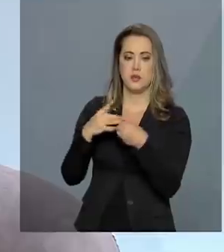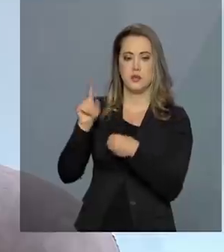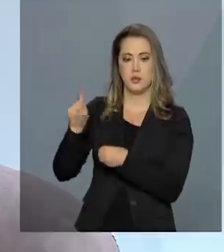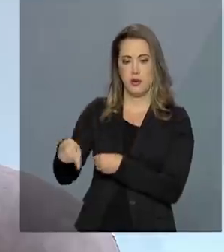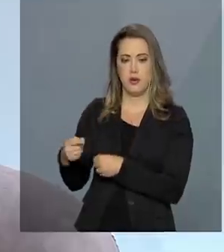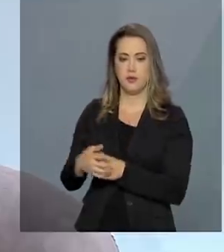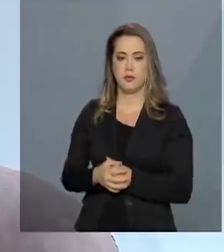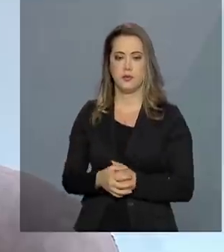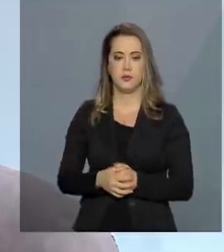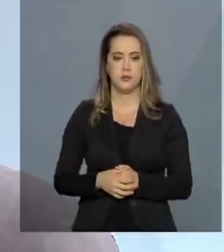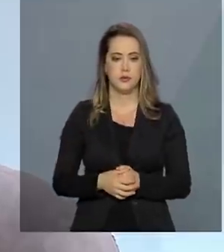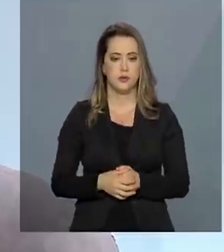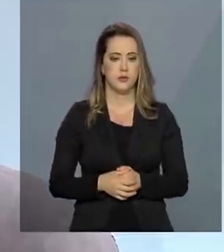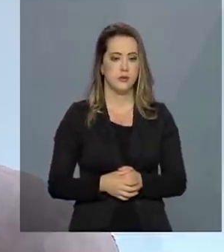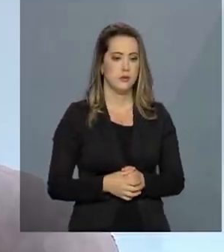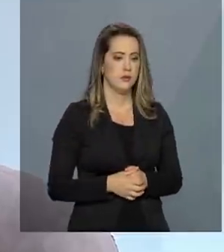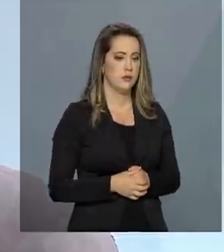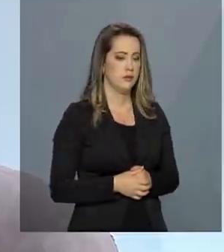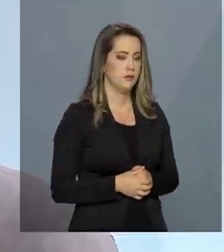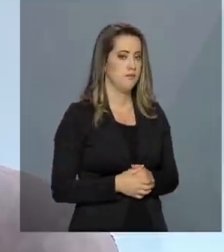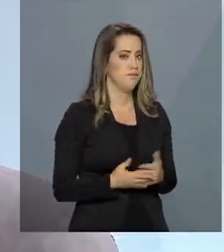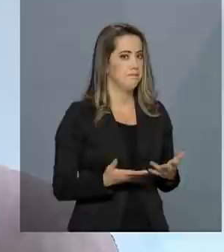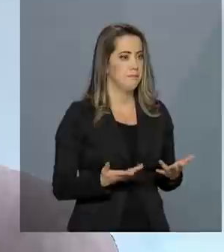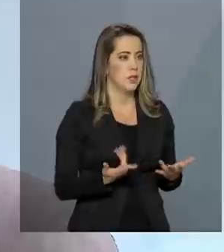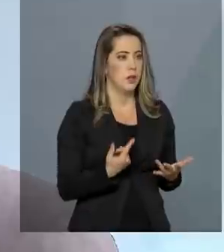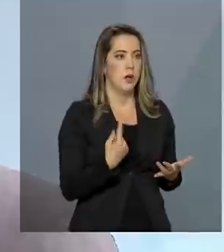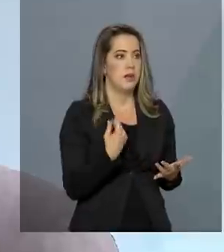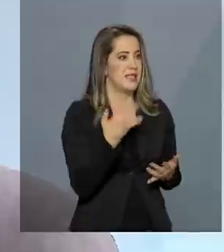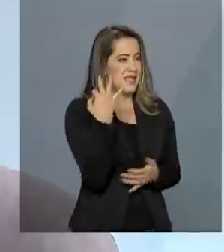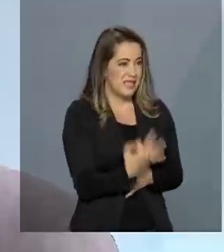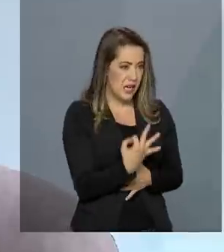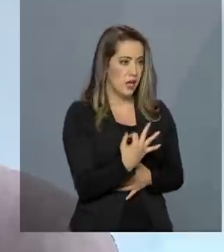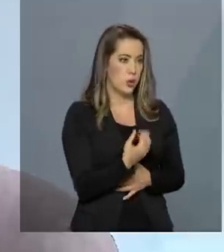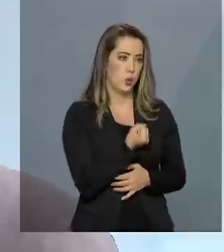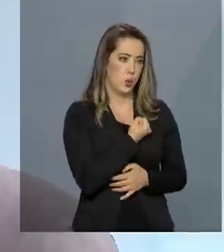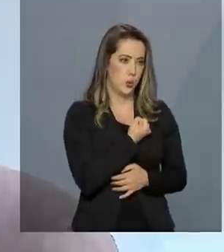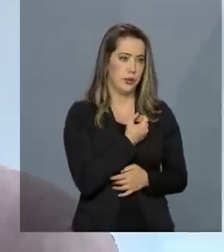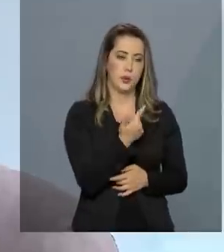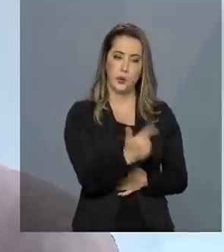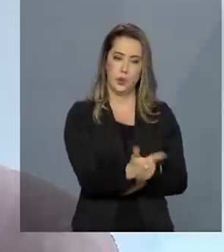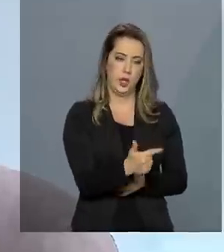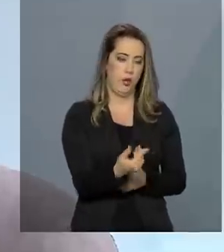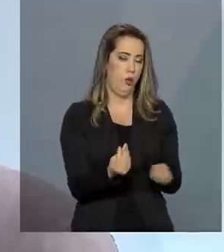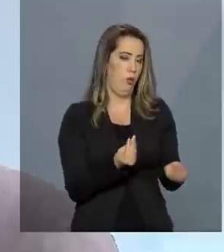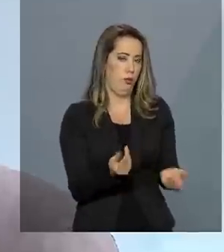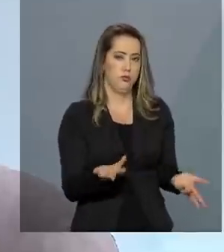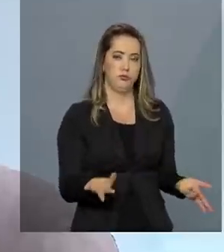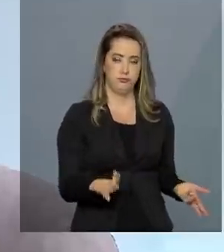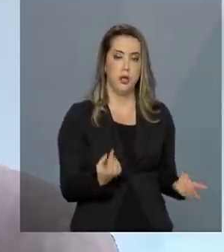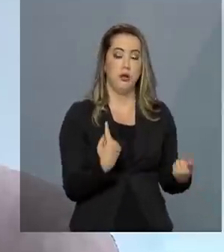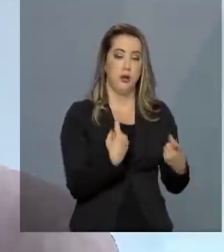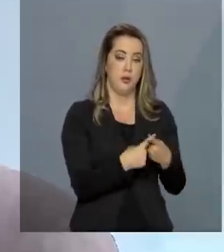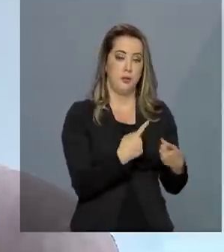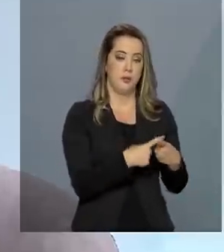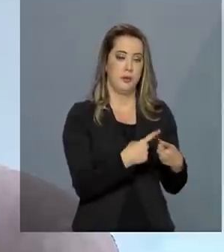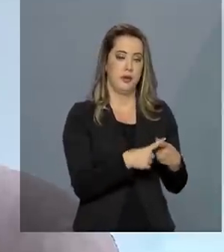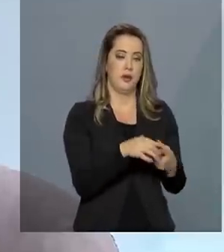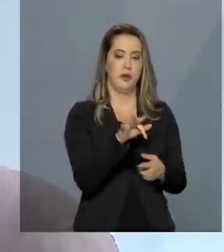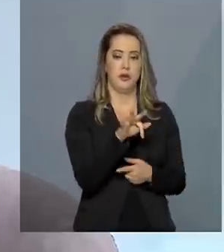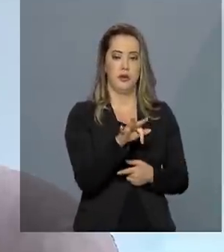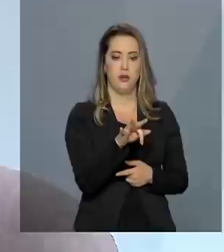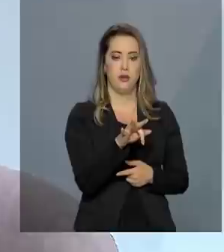Então, Paulo, a gente não tem como precisar exatamente um valor absoluto, porque como o